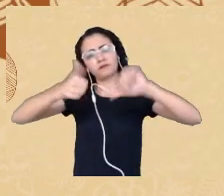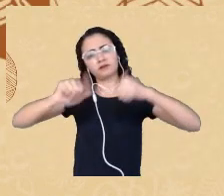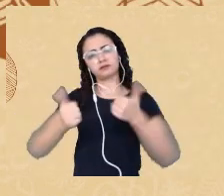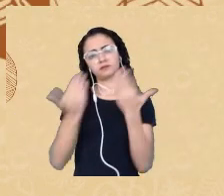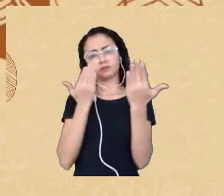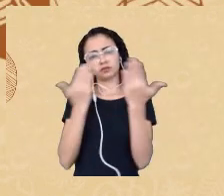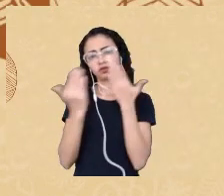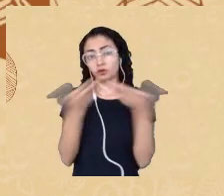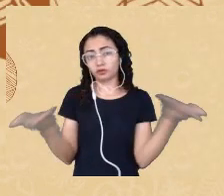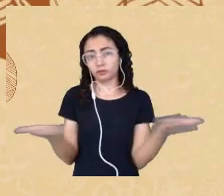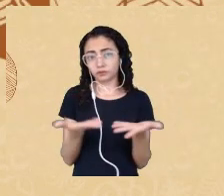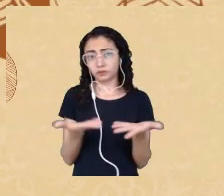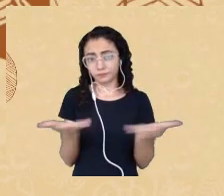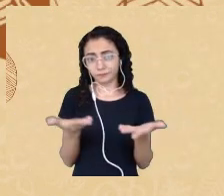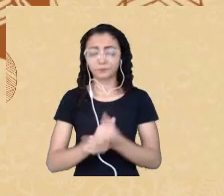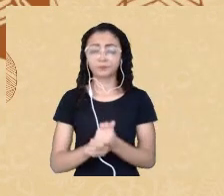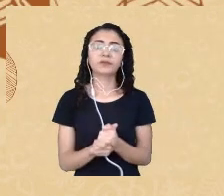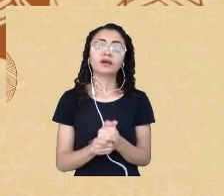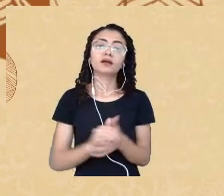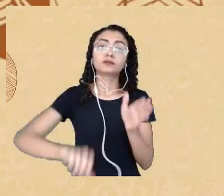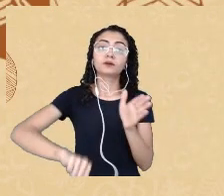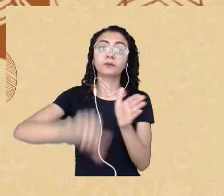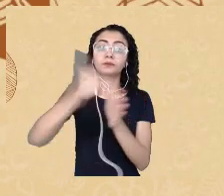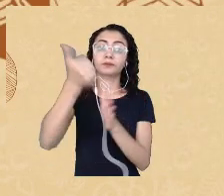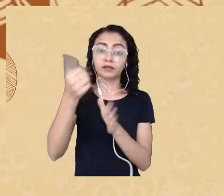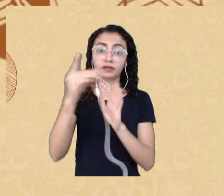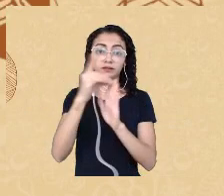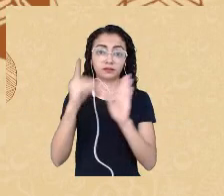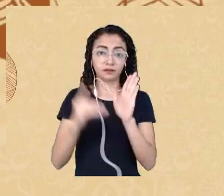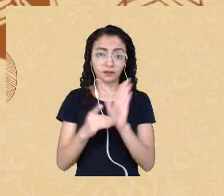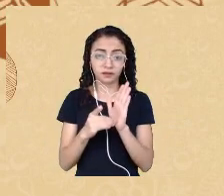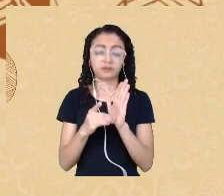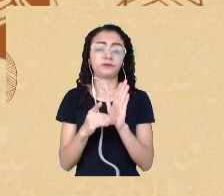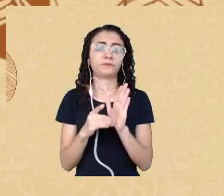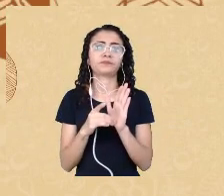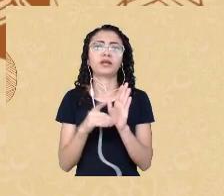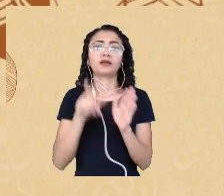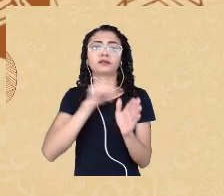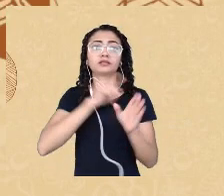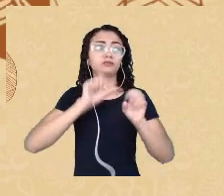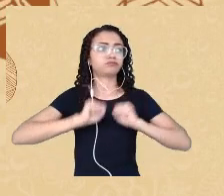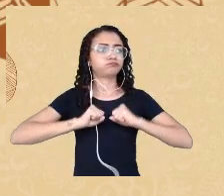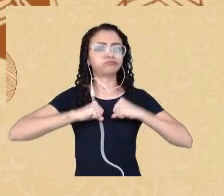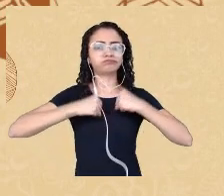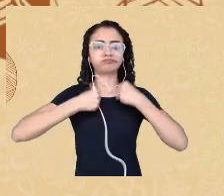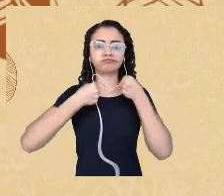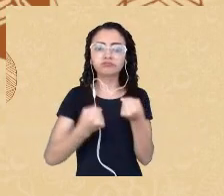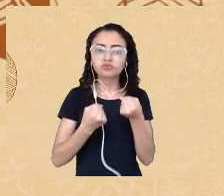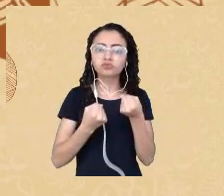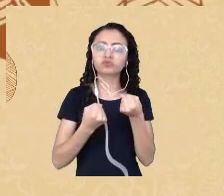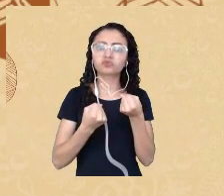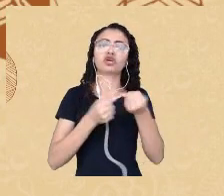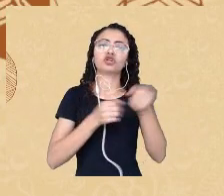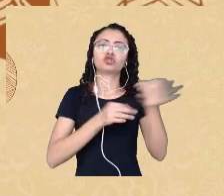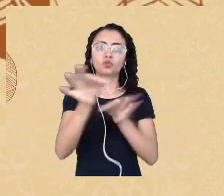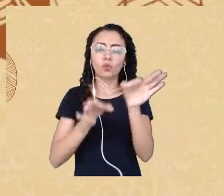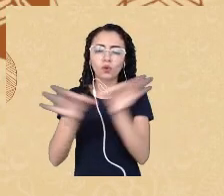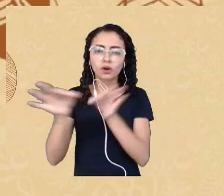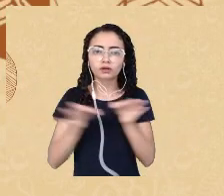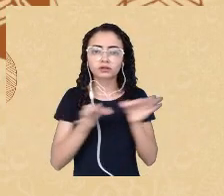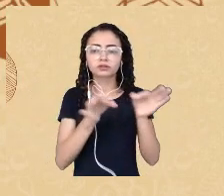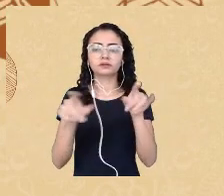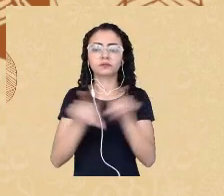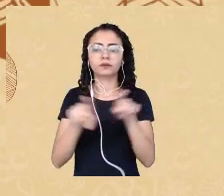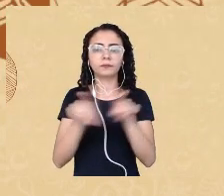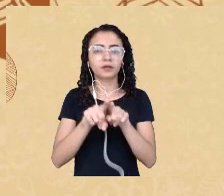primeira década de 2001 a 2011 é uma década de muitos esforços de organização e investimento